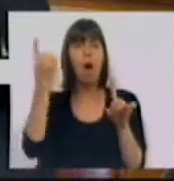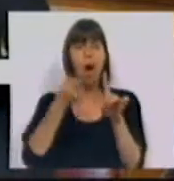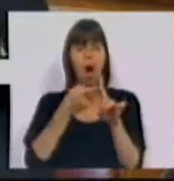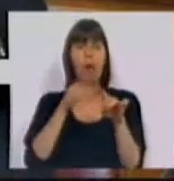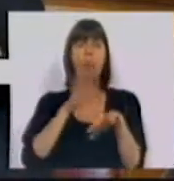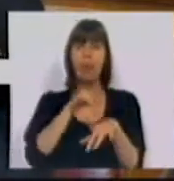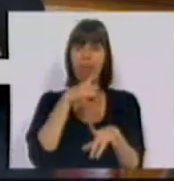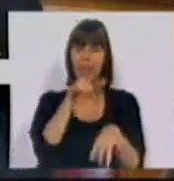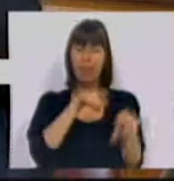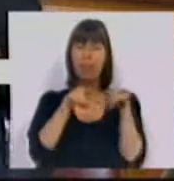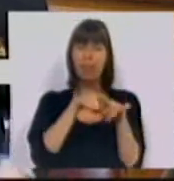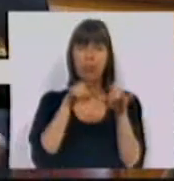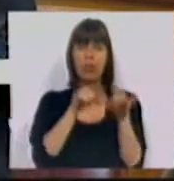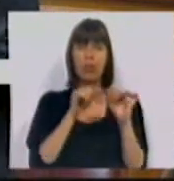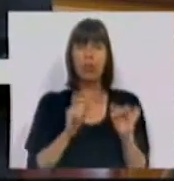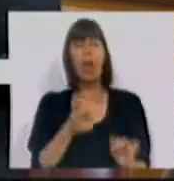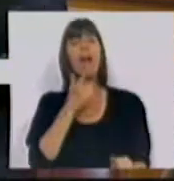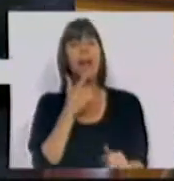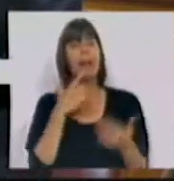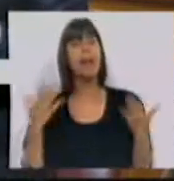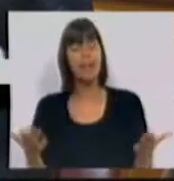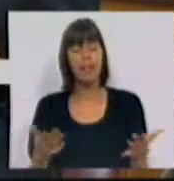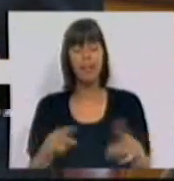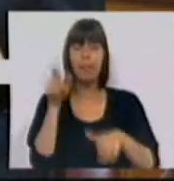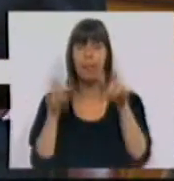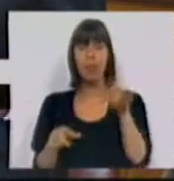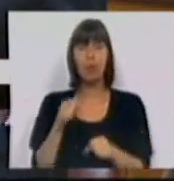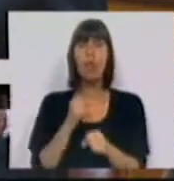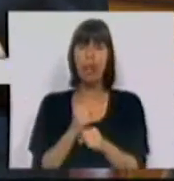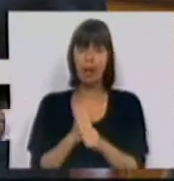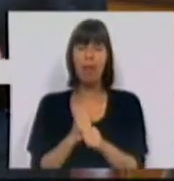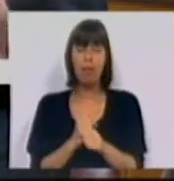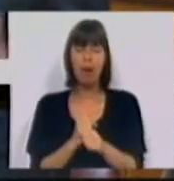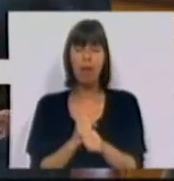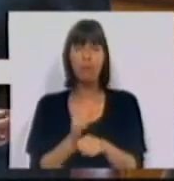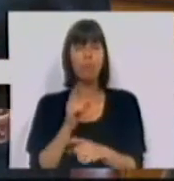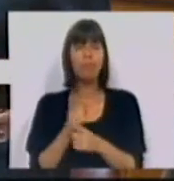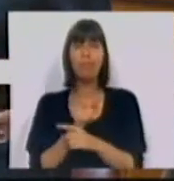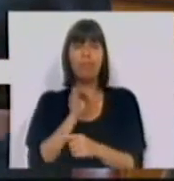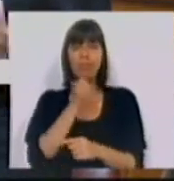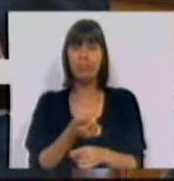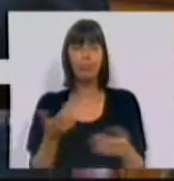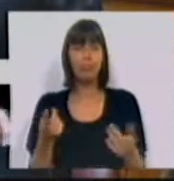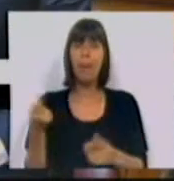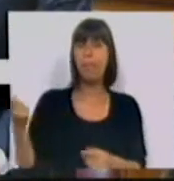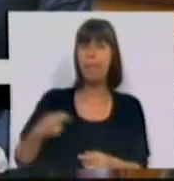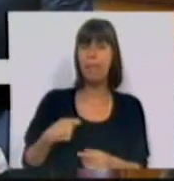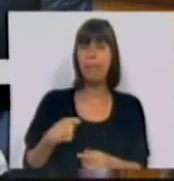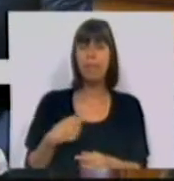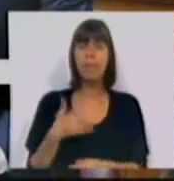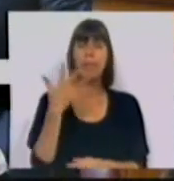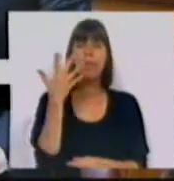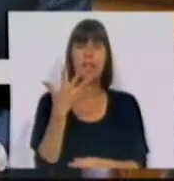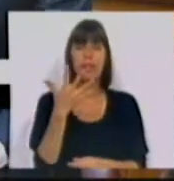dessa decisão política, significa que os trabalhadores vão ficar privados do pagamento de